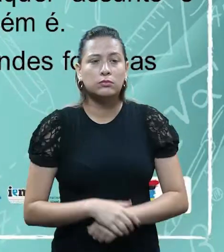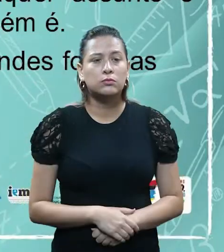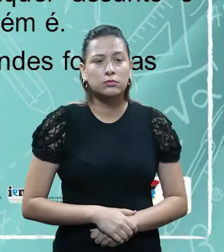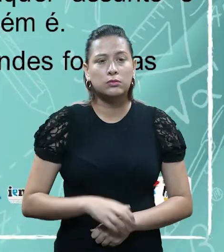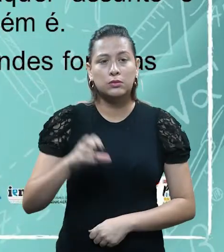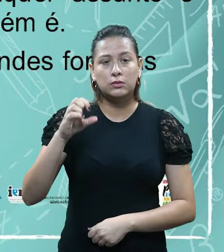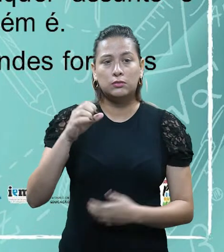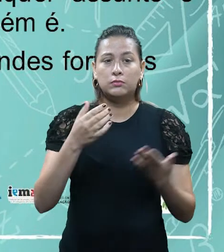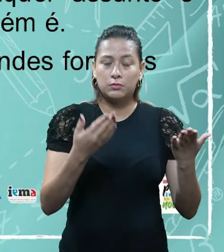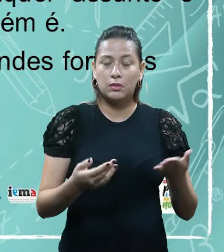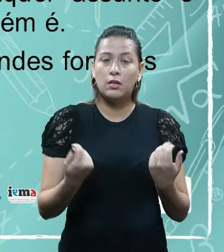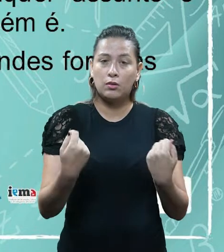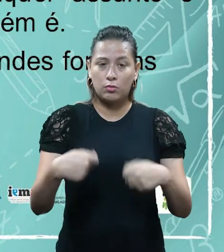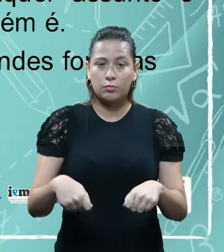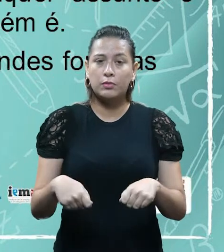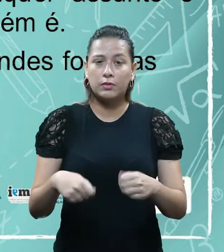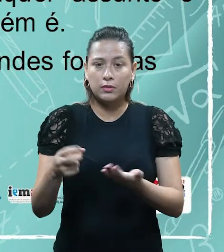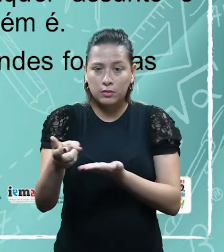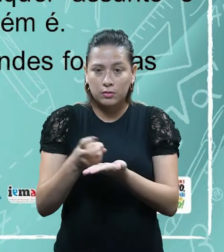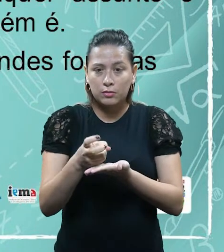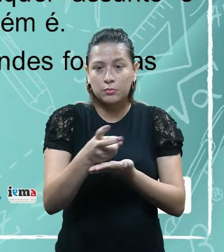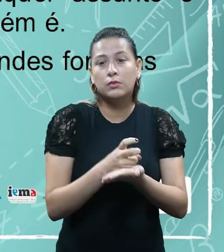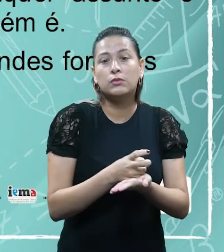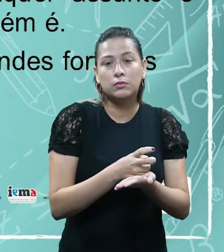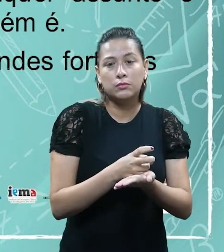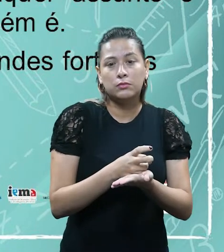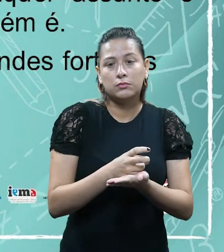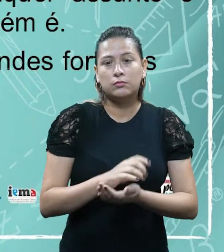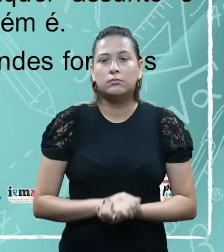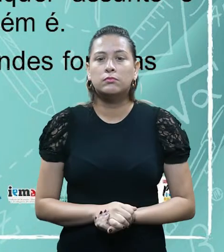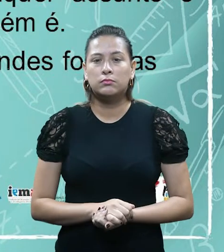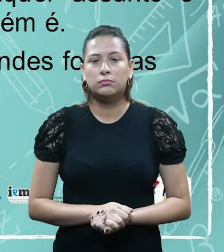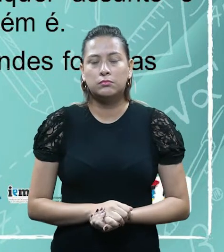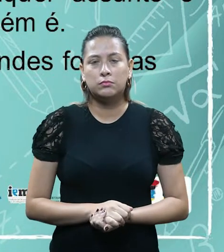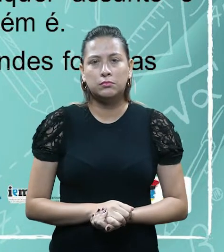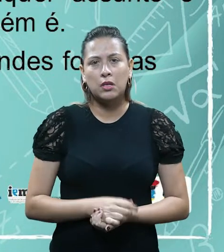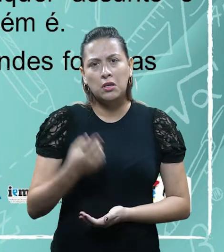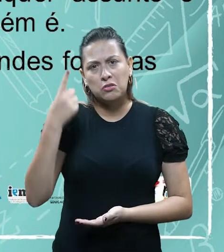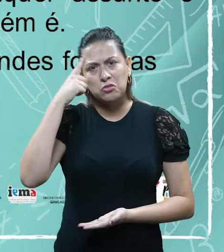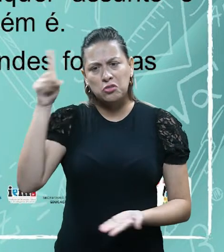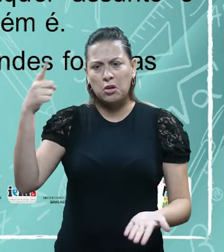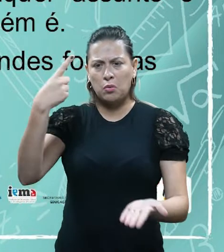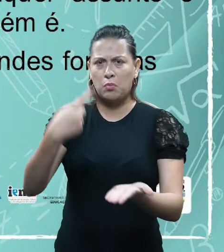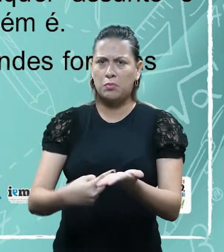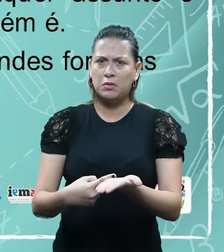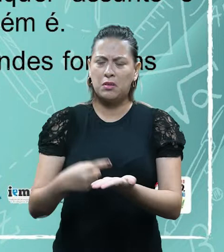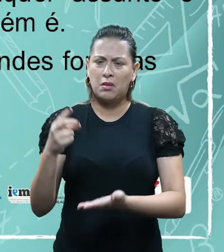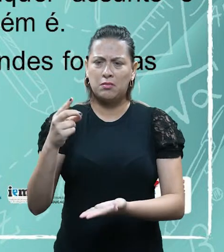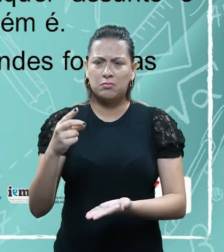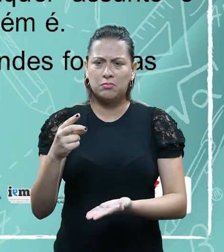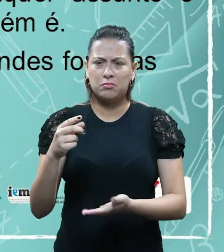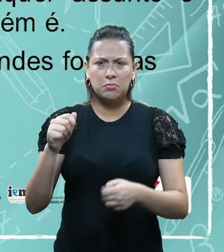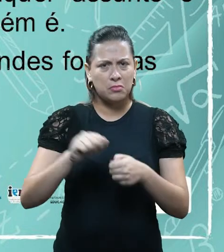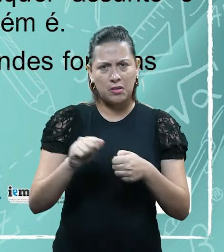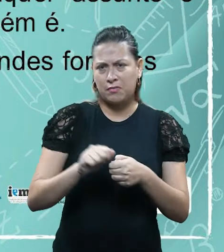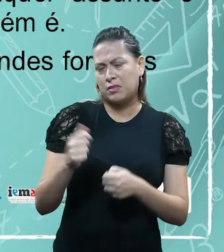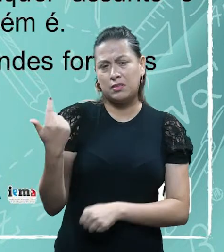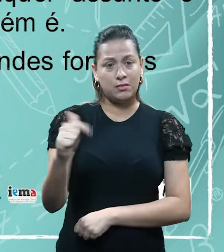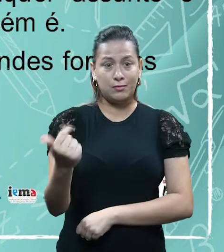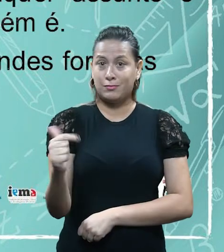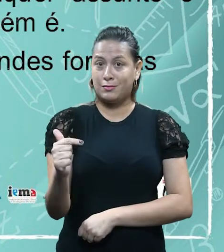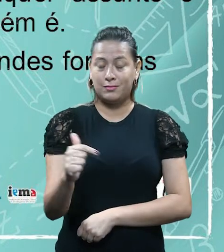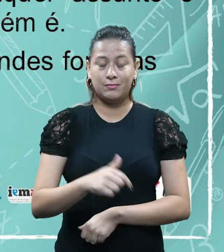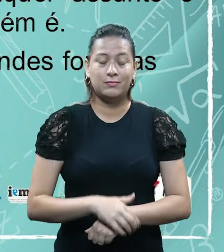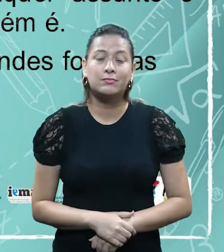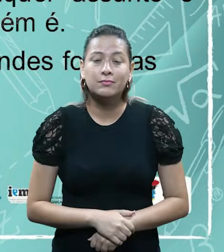seguinte, a competência tributária, ela não tem prazo para ser realizada, que essa informação que tu está passando para os outros entes